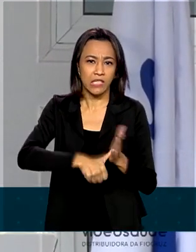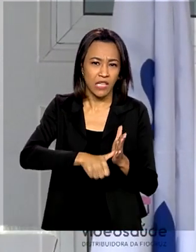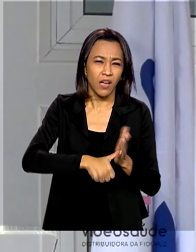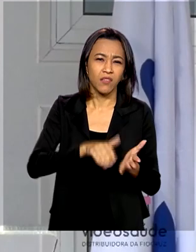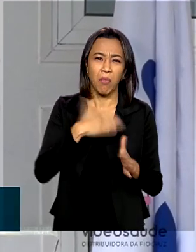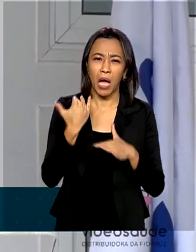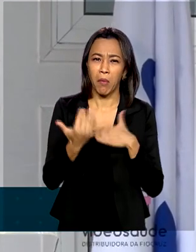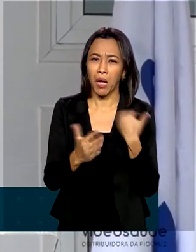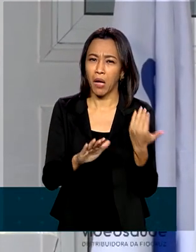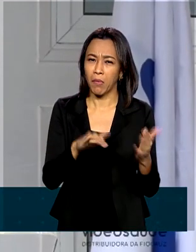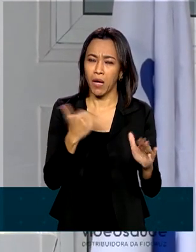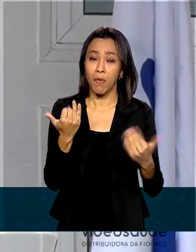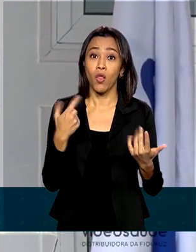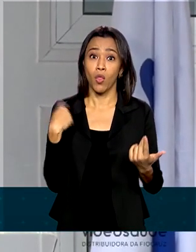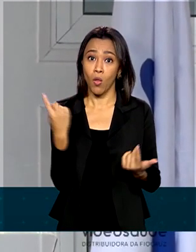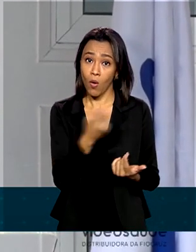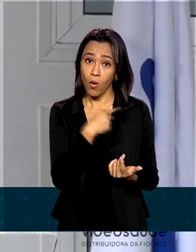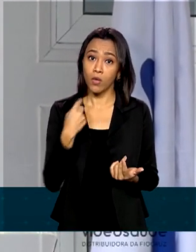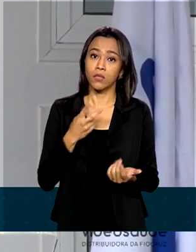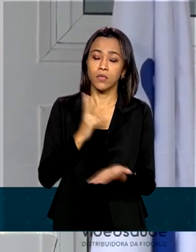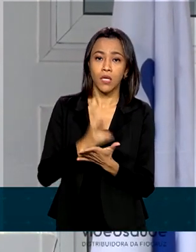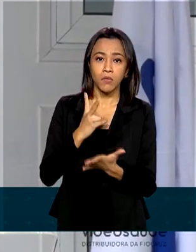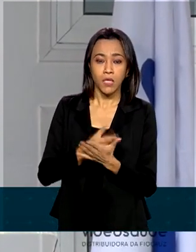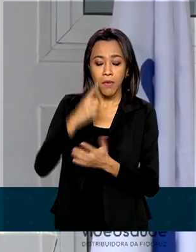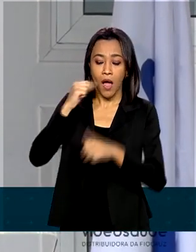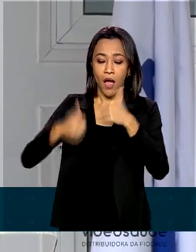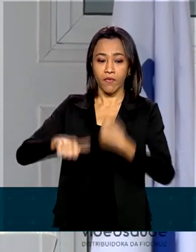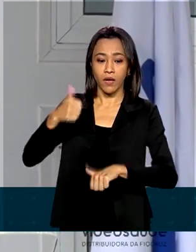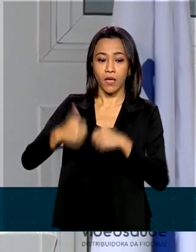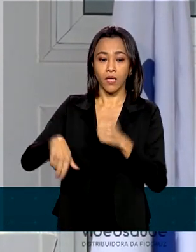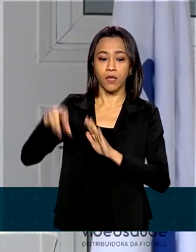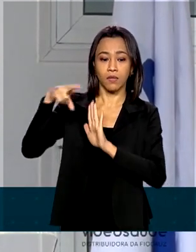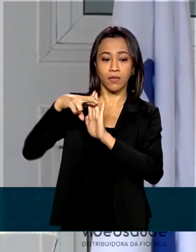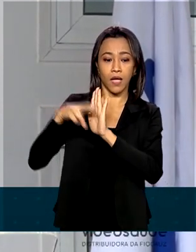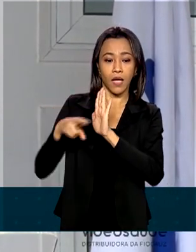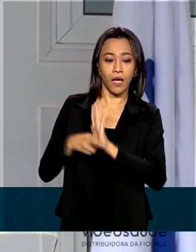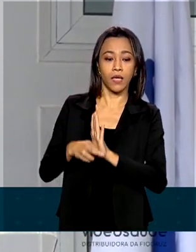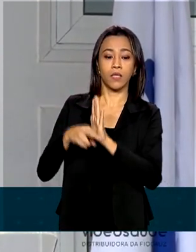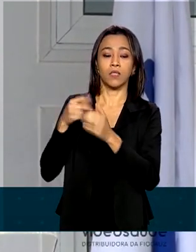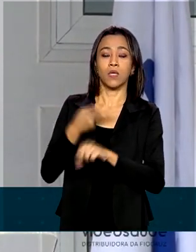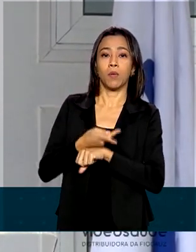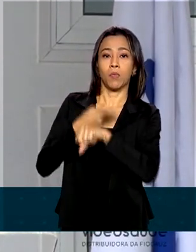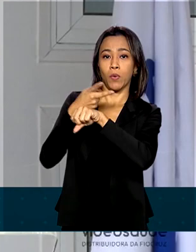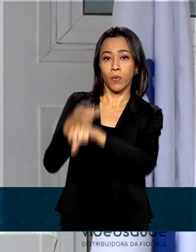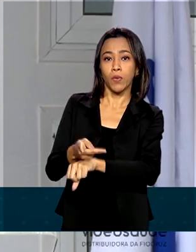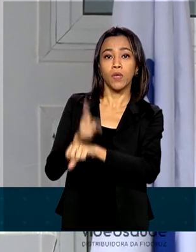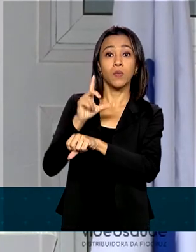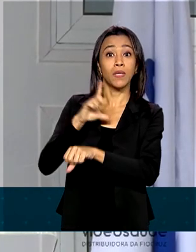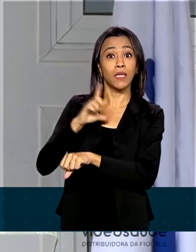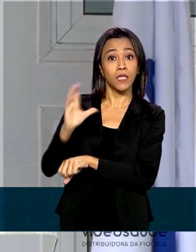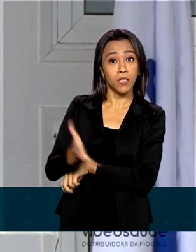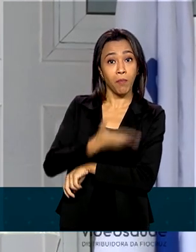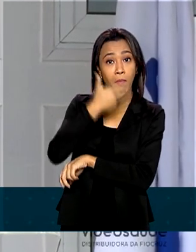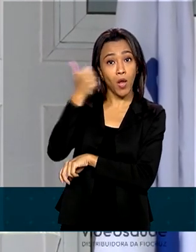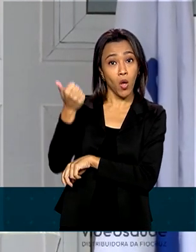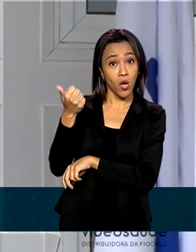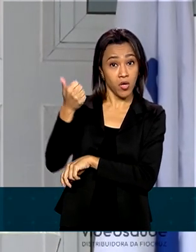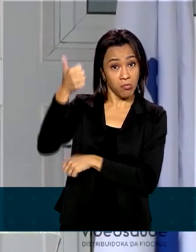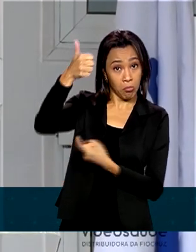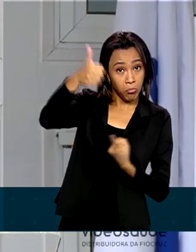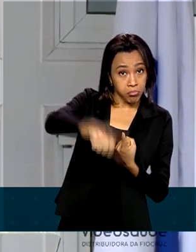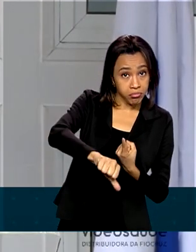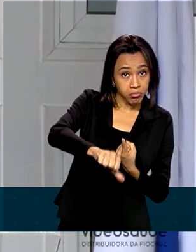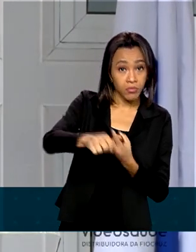revendo nossos protocolos, procurando o que tem de melhor e alterando aquilo que não estava dando certo.